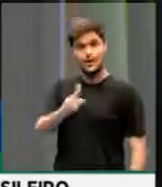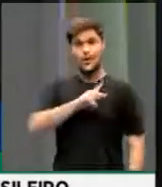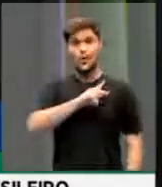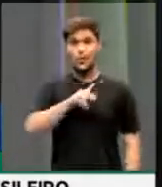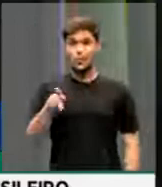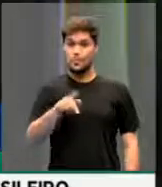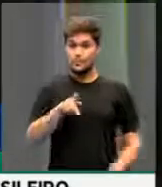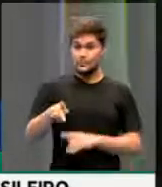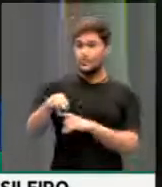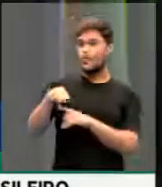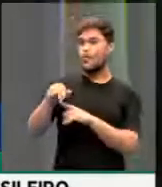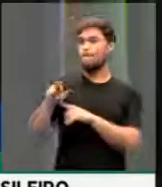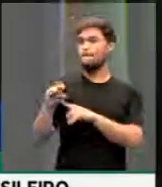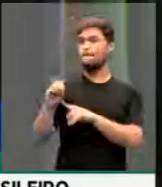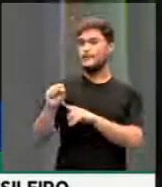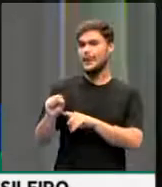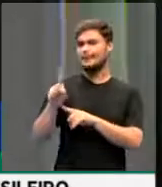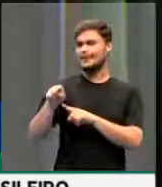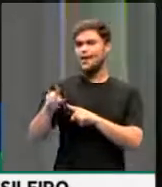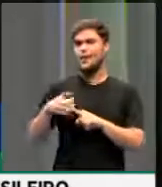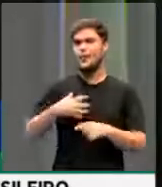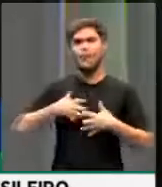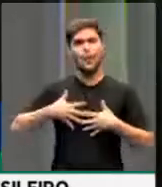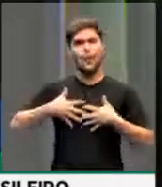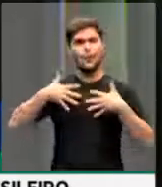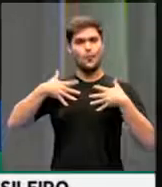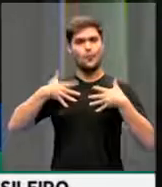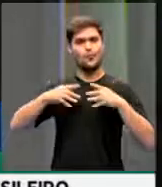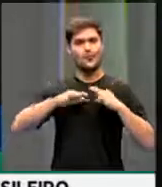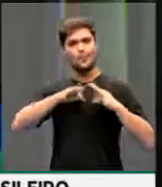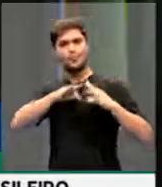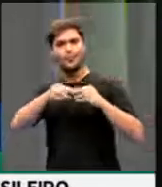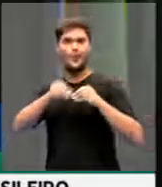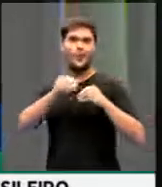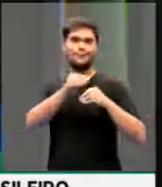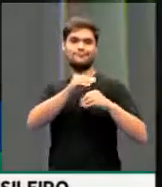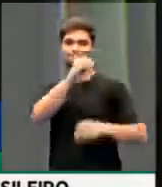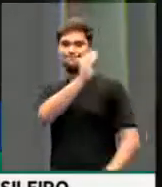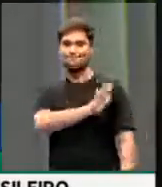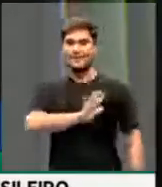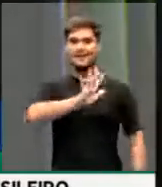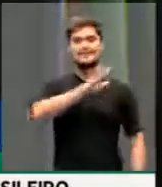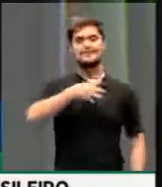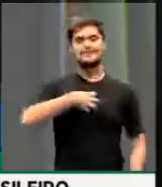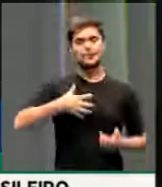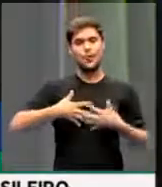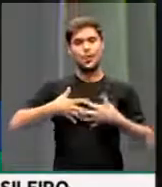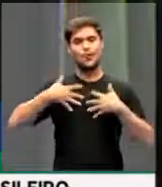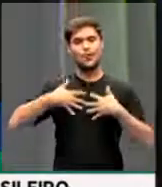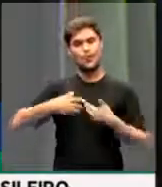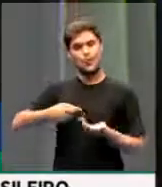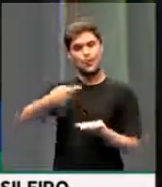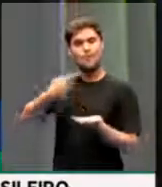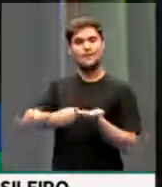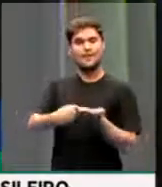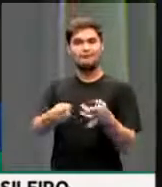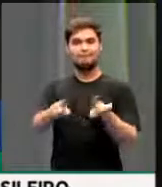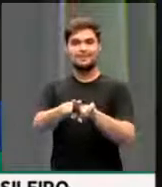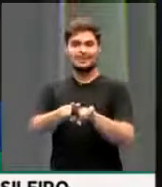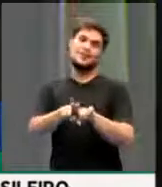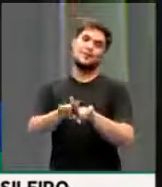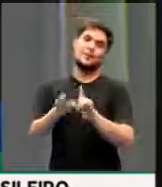Luquezzi é um orgulho para todo o Brasil. Mais uma razão para nos orgulharmos dele, a assinatura desse convênio com a nossa Casa.